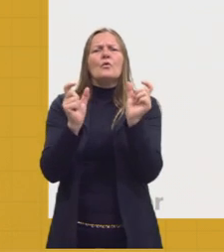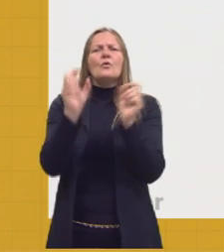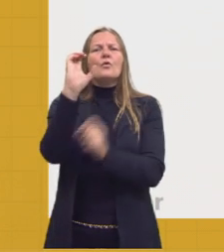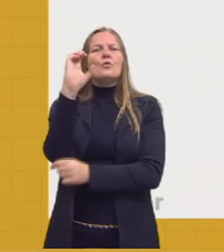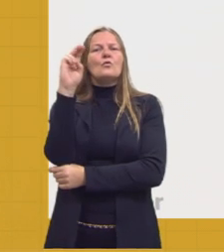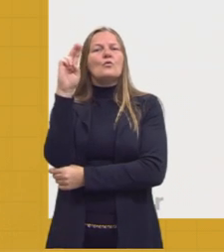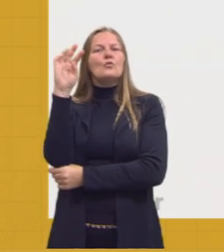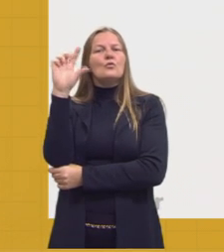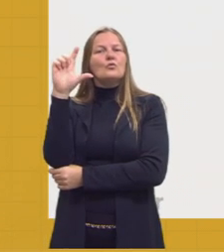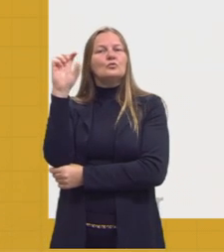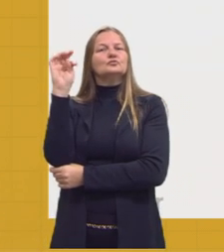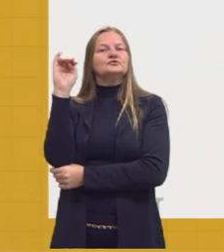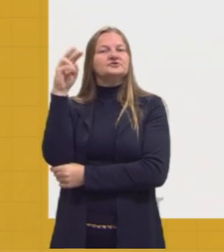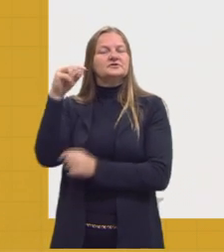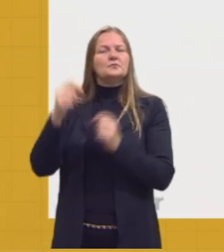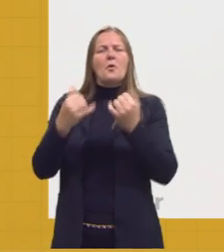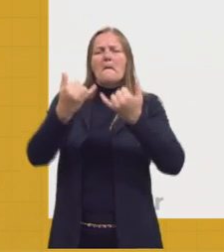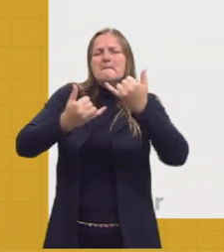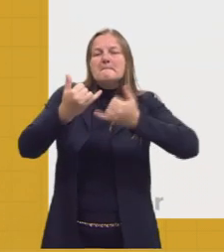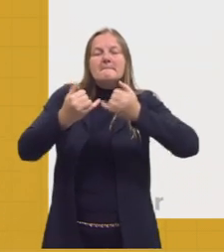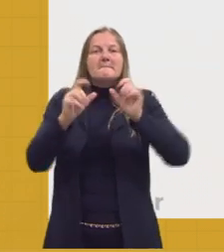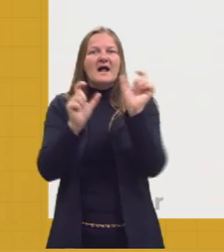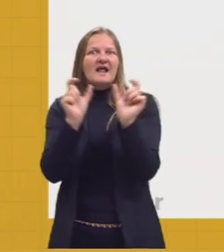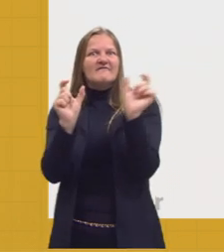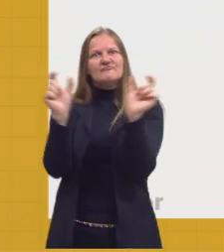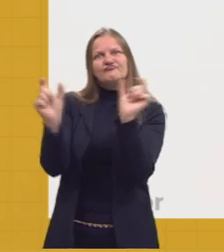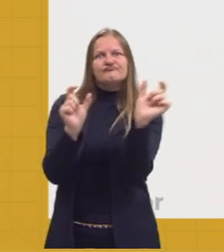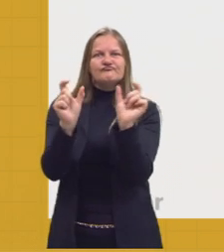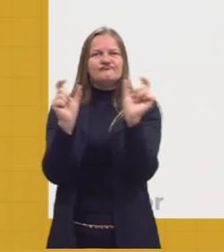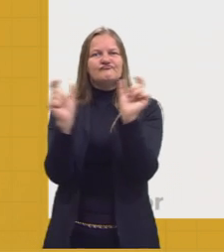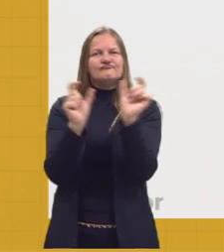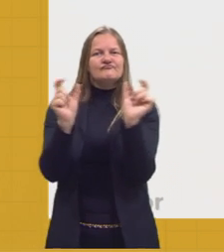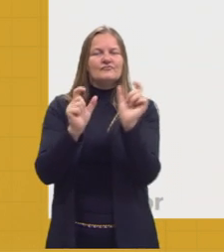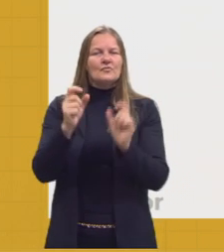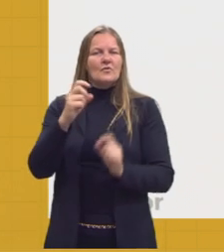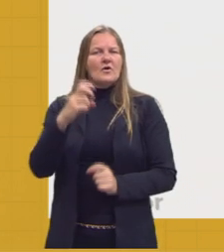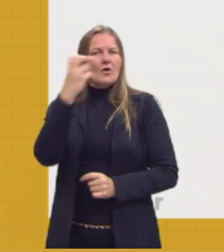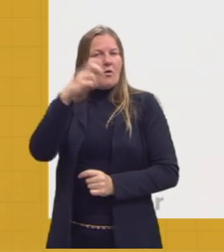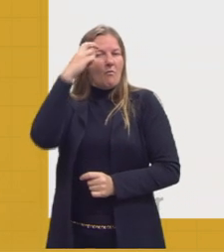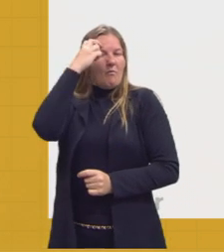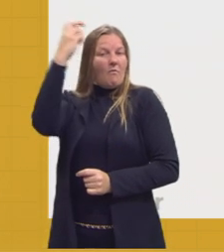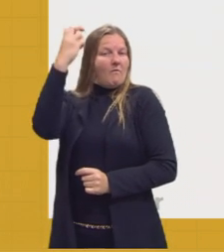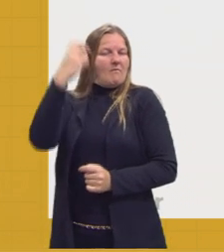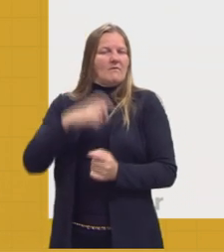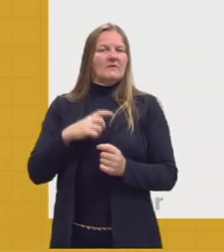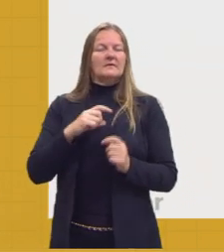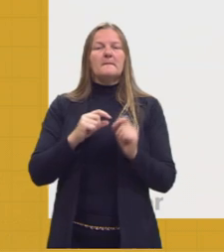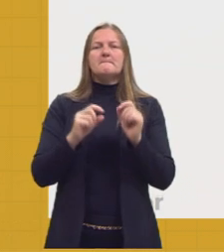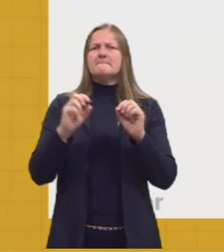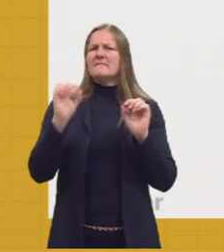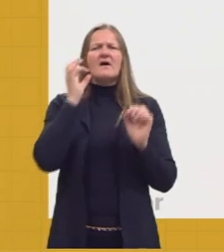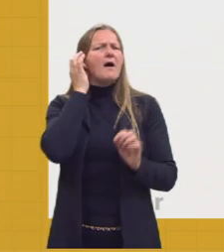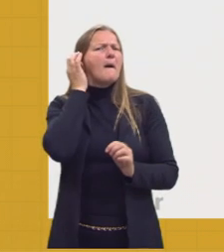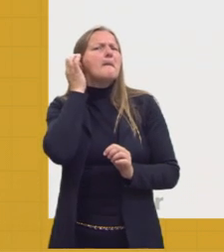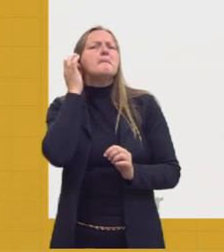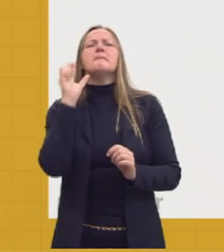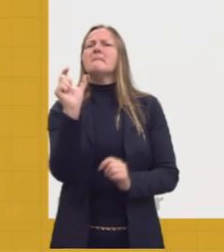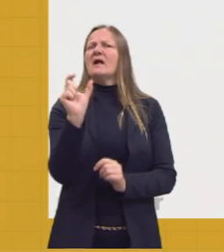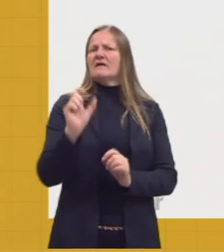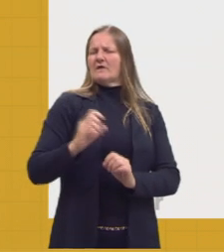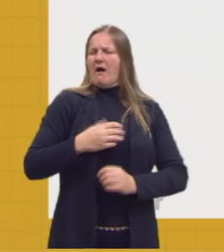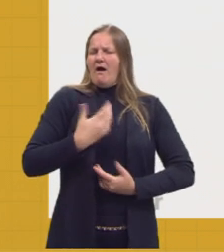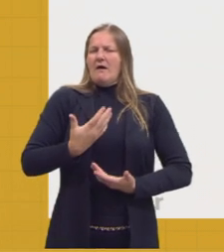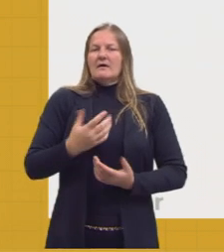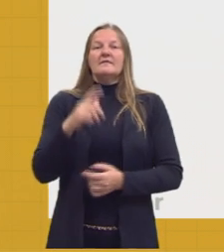o cultismo é o famoso jogo de palavras, que se caracteriza por uma linguagem culta, rebuscada, muito extravagante. E o